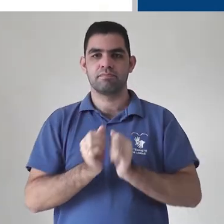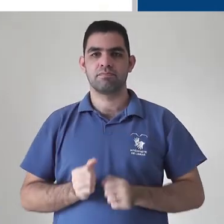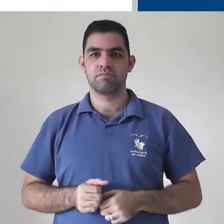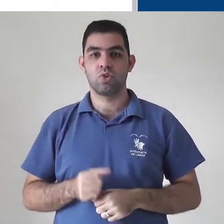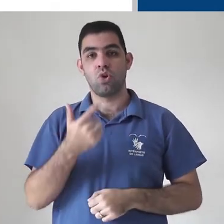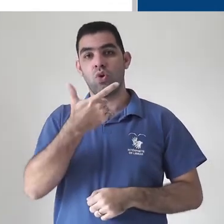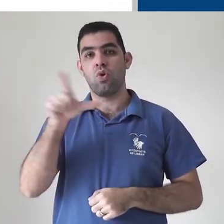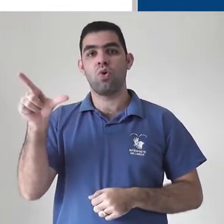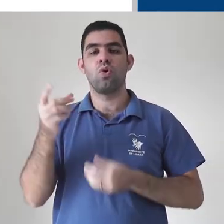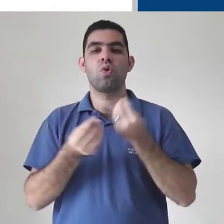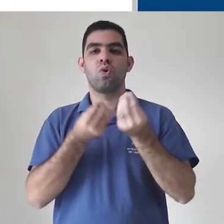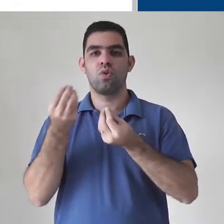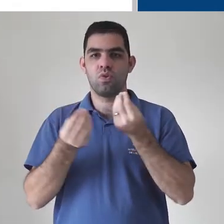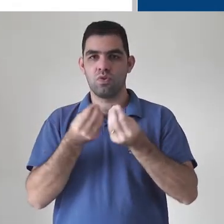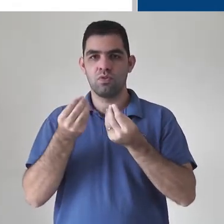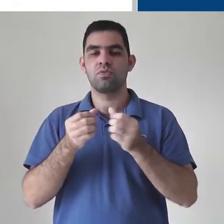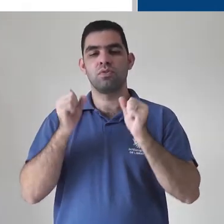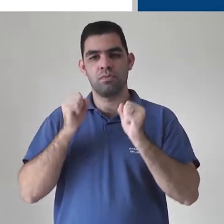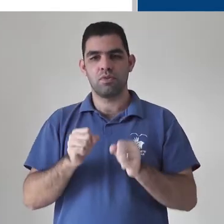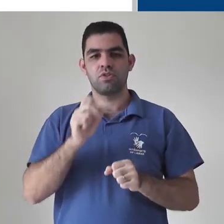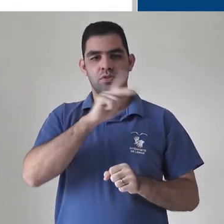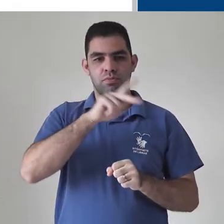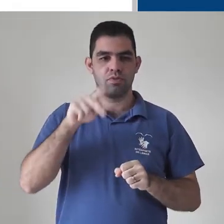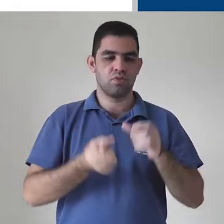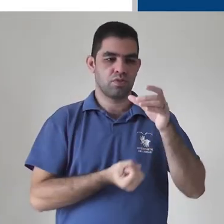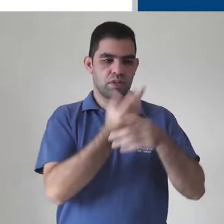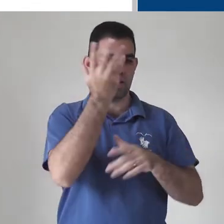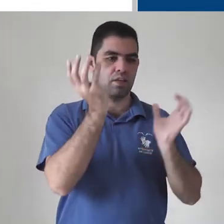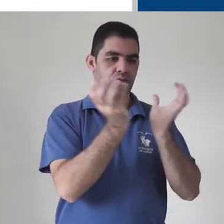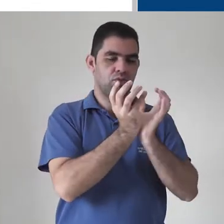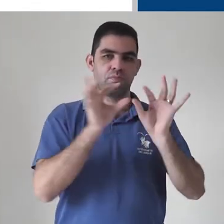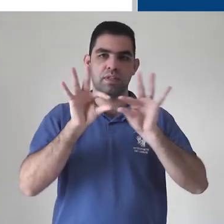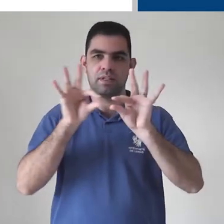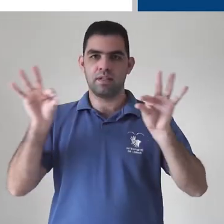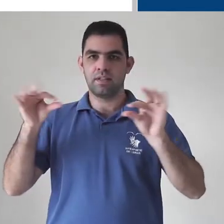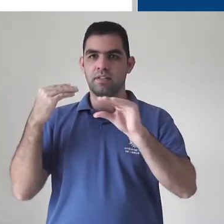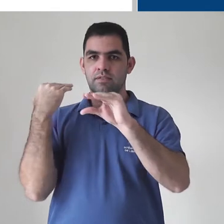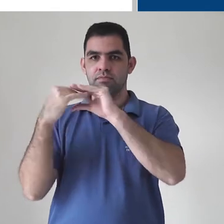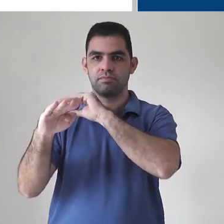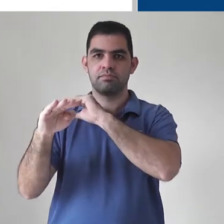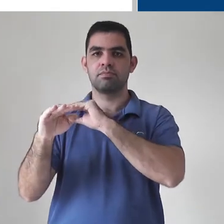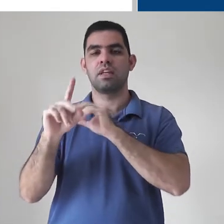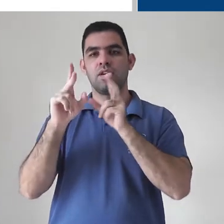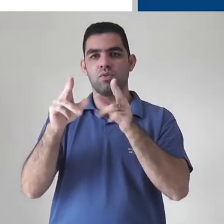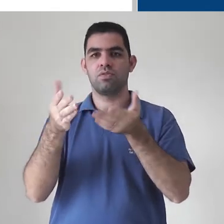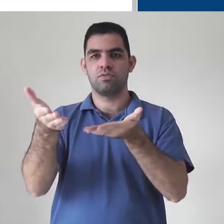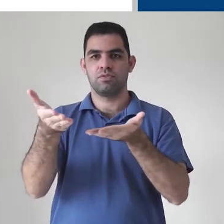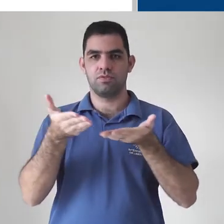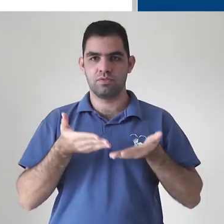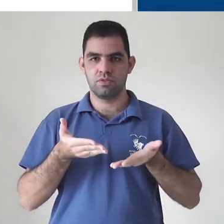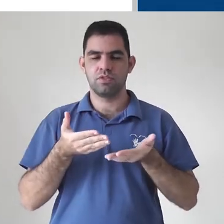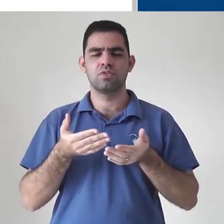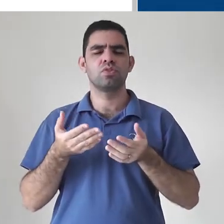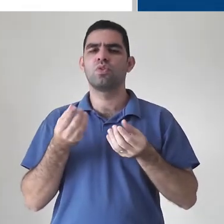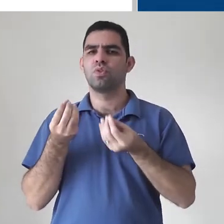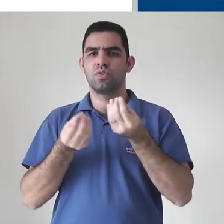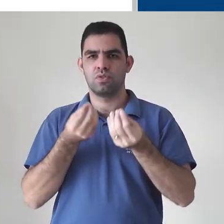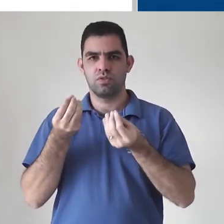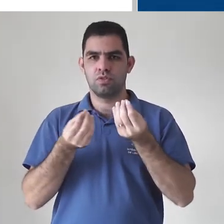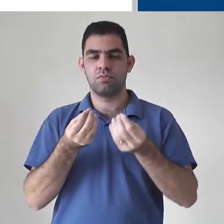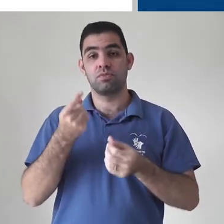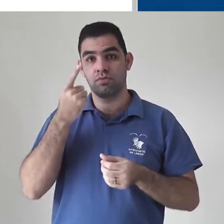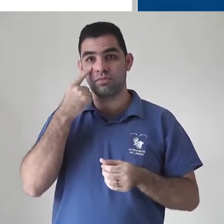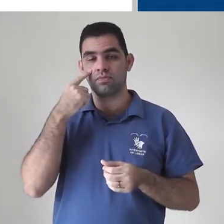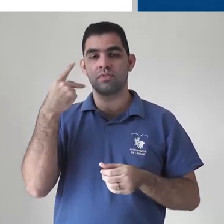Um outro modo de entrar na turma é através de um link que o seu professor pode enviar por e-mail como uma espécie de convite. Para acessar é